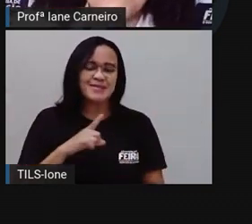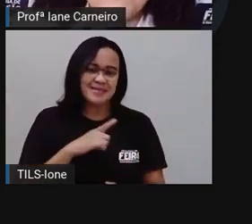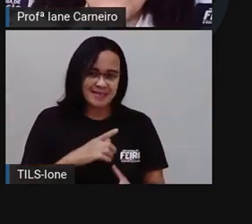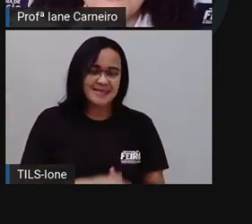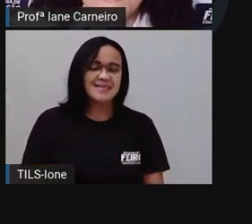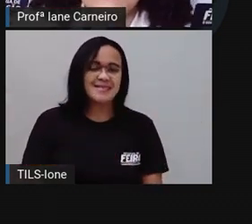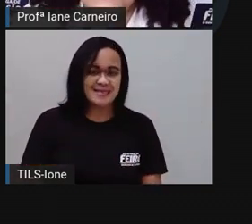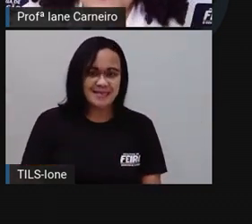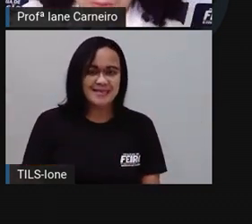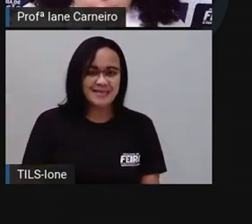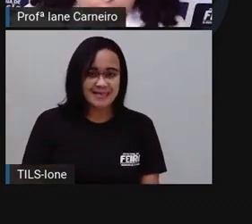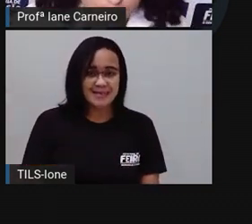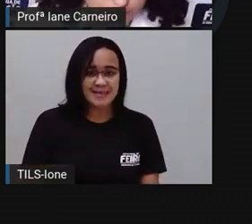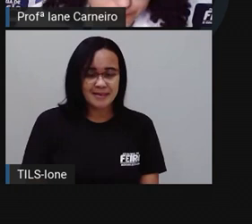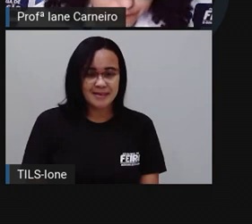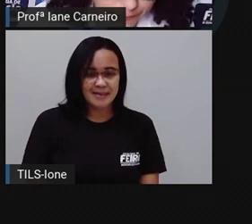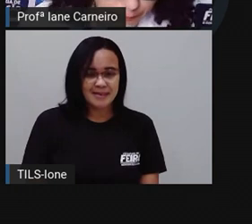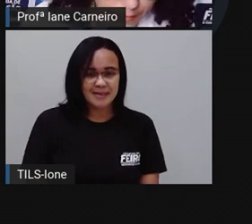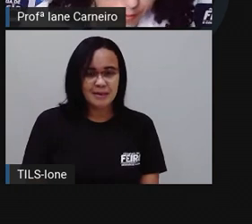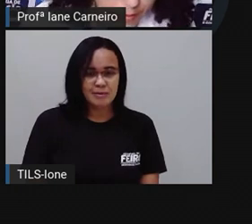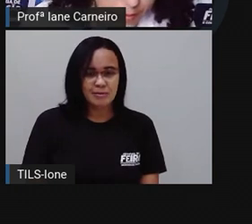aqui a gente viu que ele usou, ó,